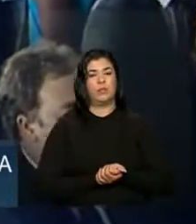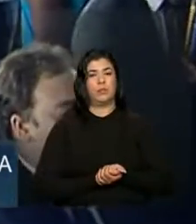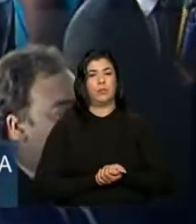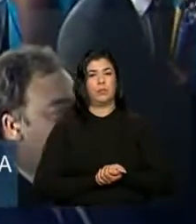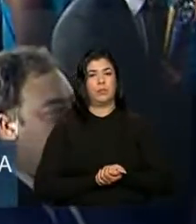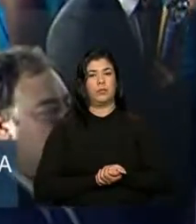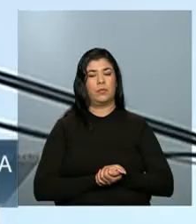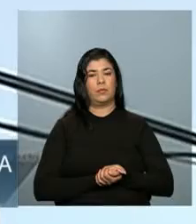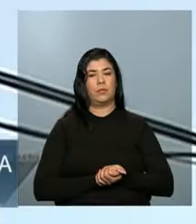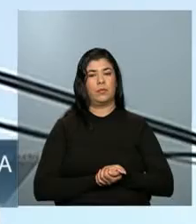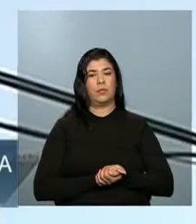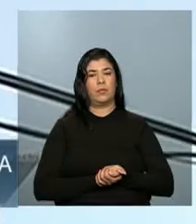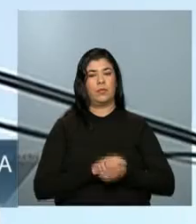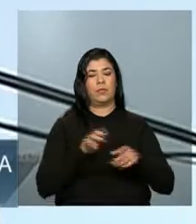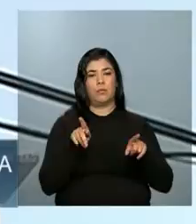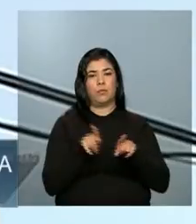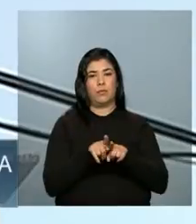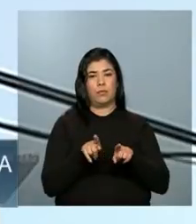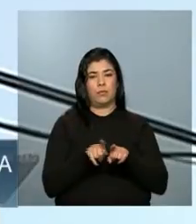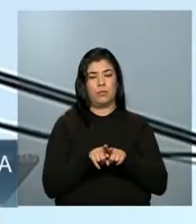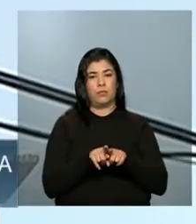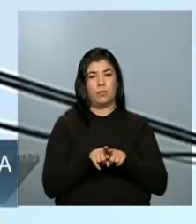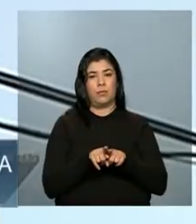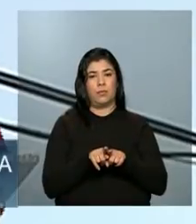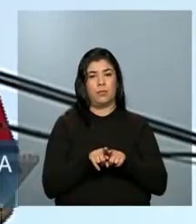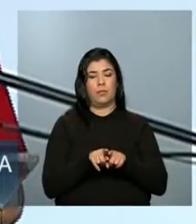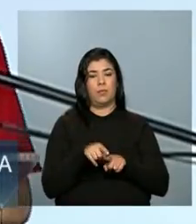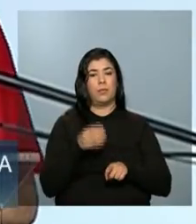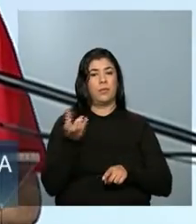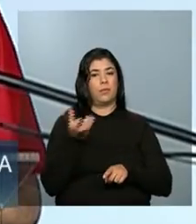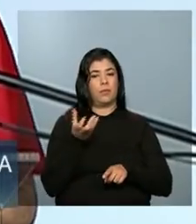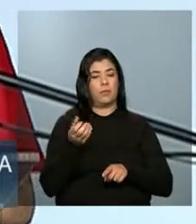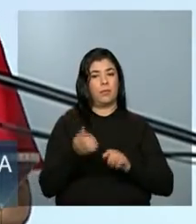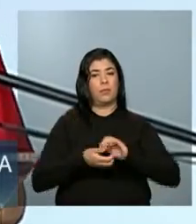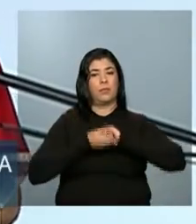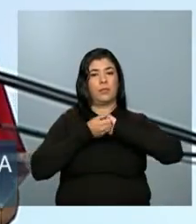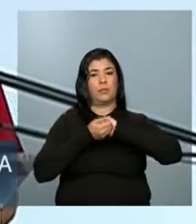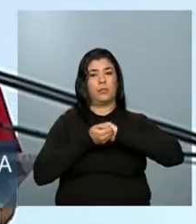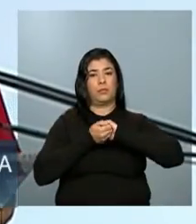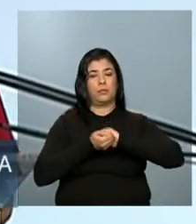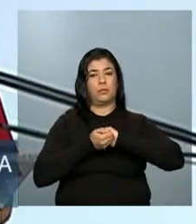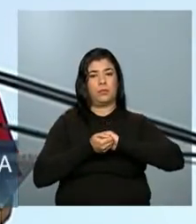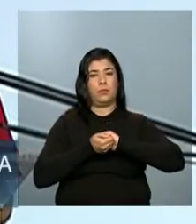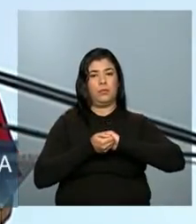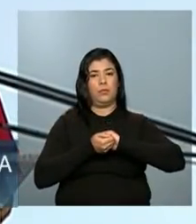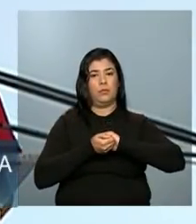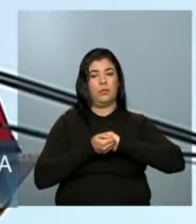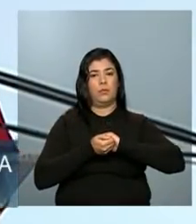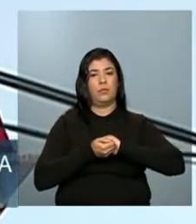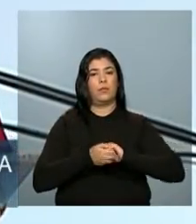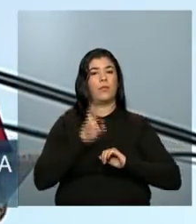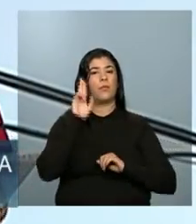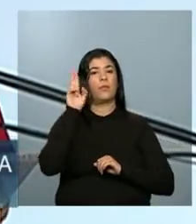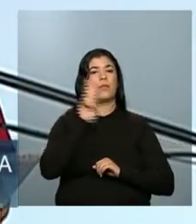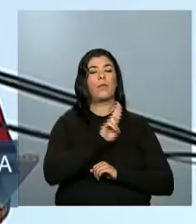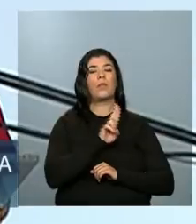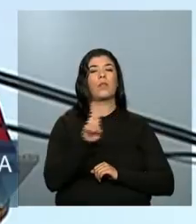Mas também vou cumprimentar em nome,